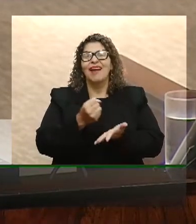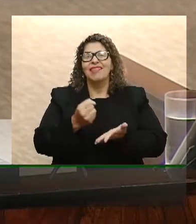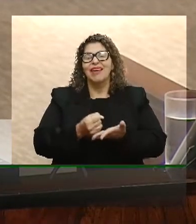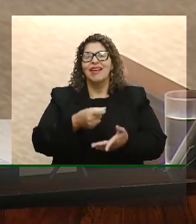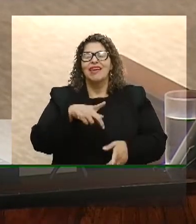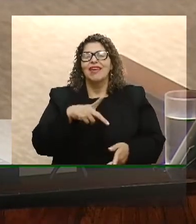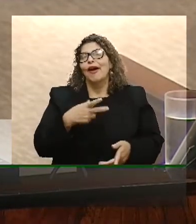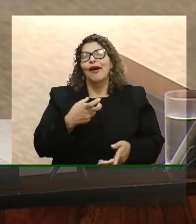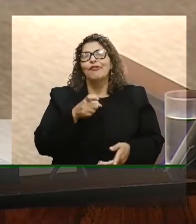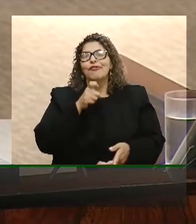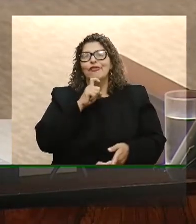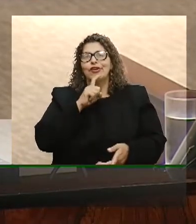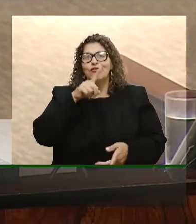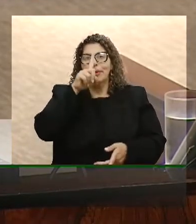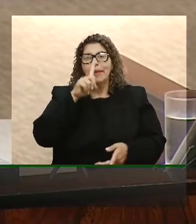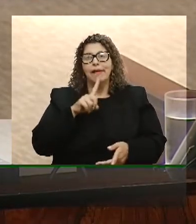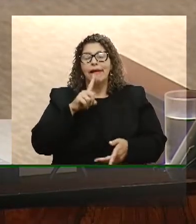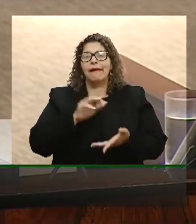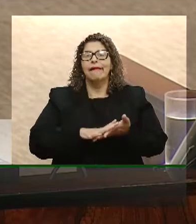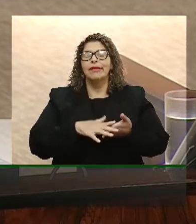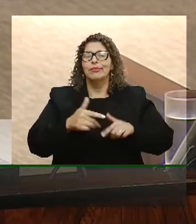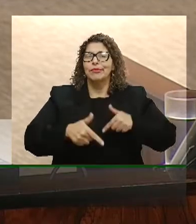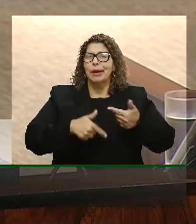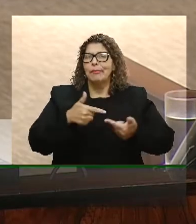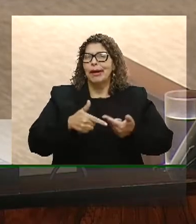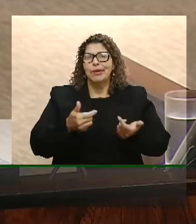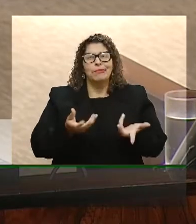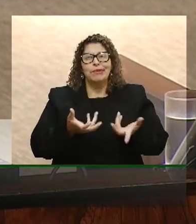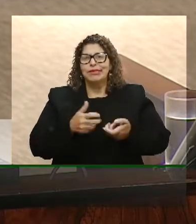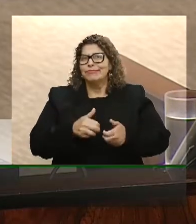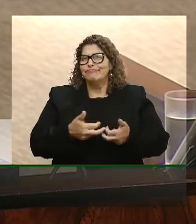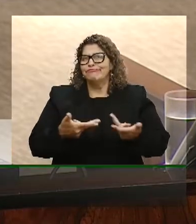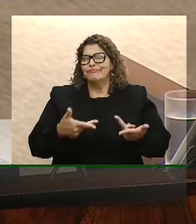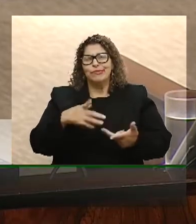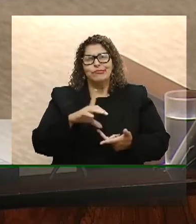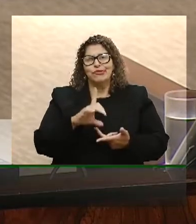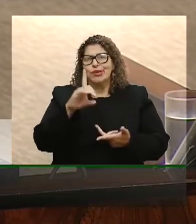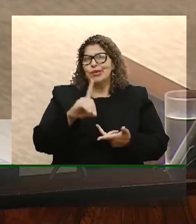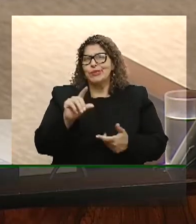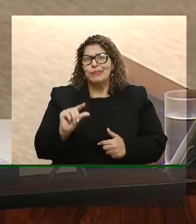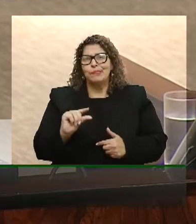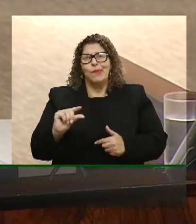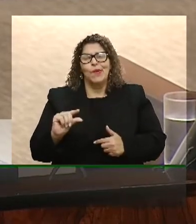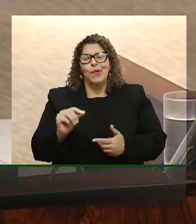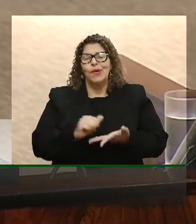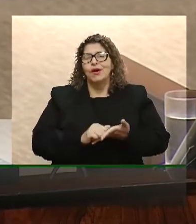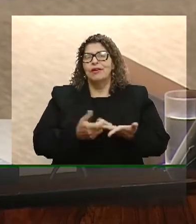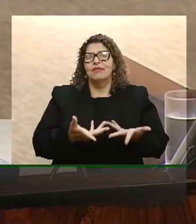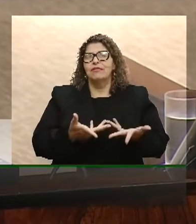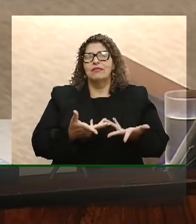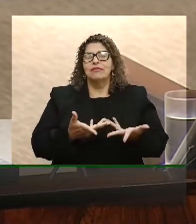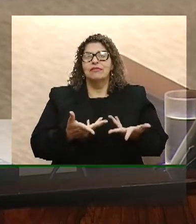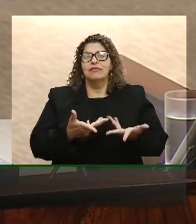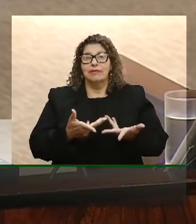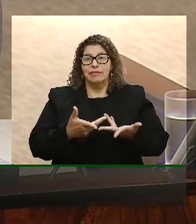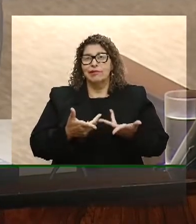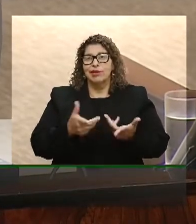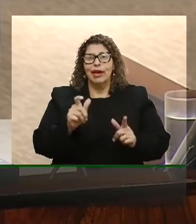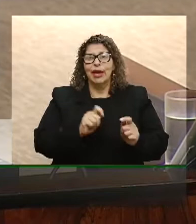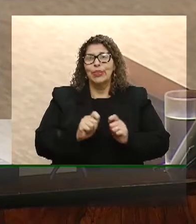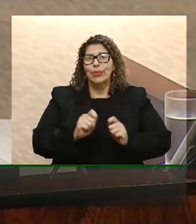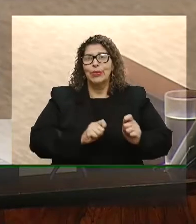terão trabalhos precarizados, salários mais baixos, um conjunto de questões que reduzem os custos dos empregadores,